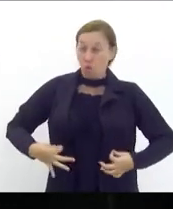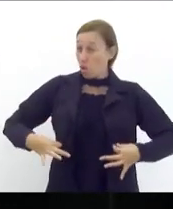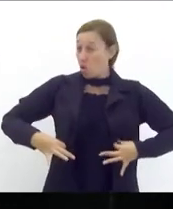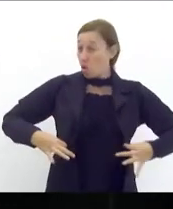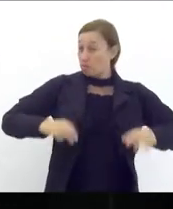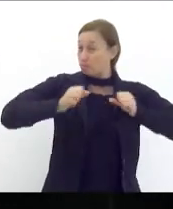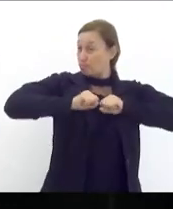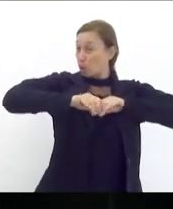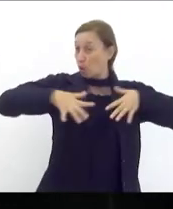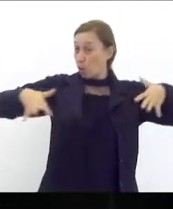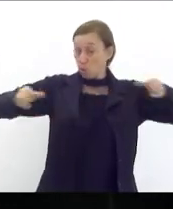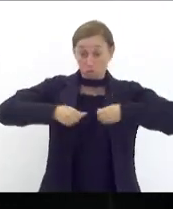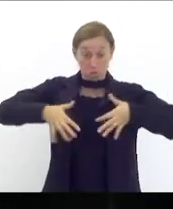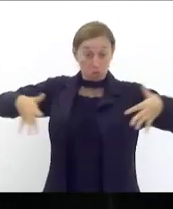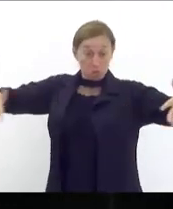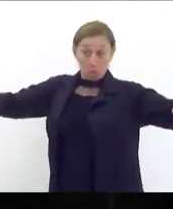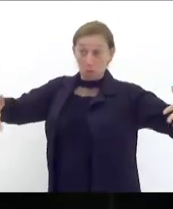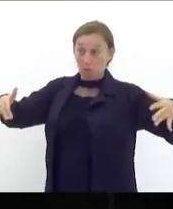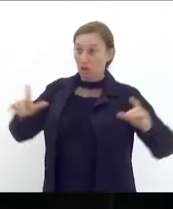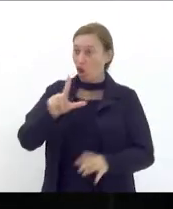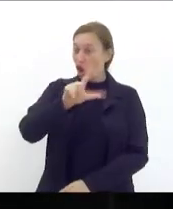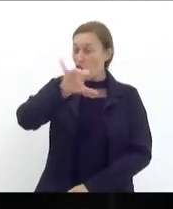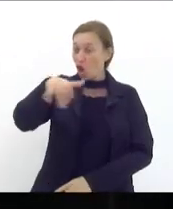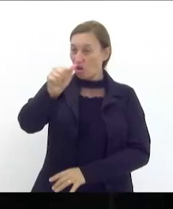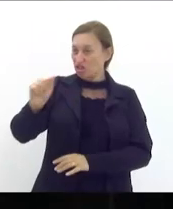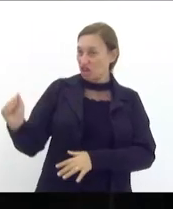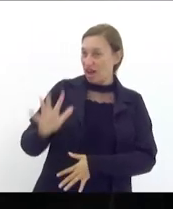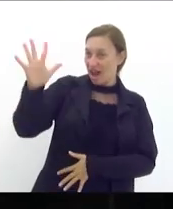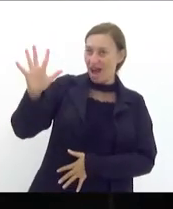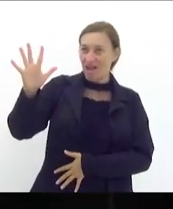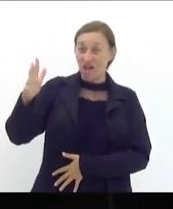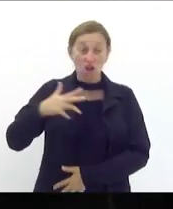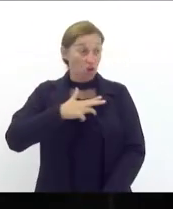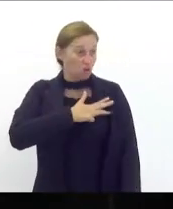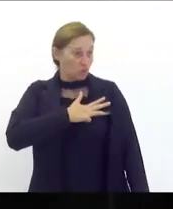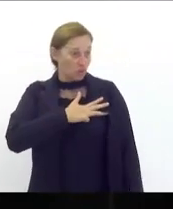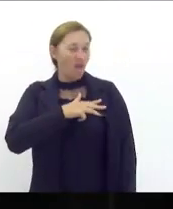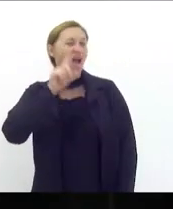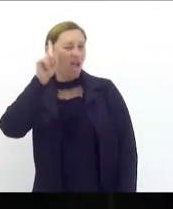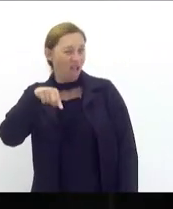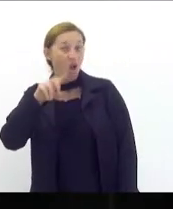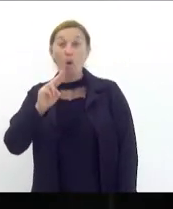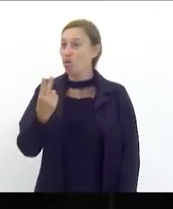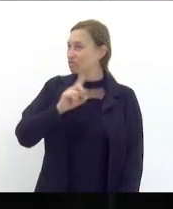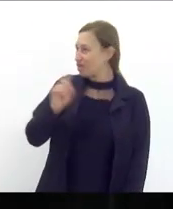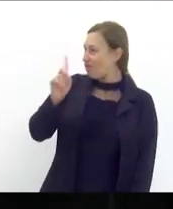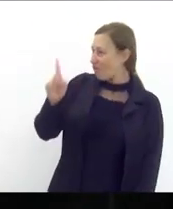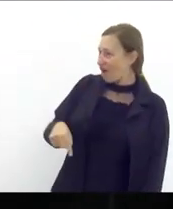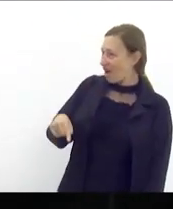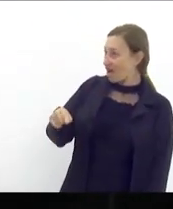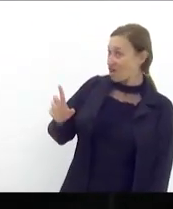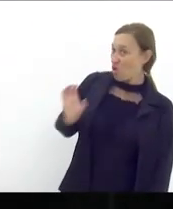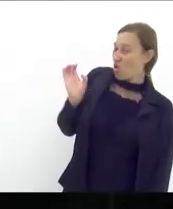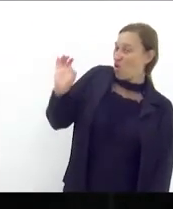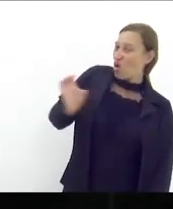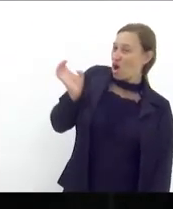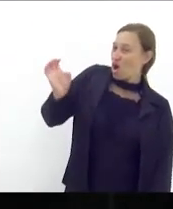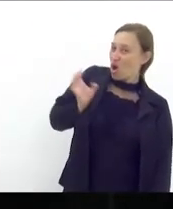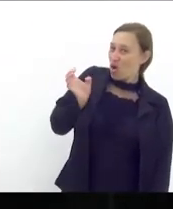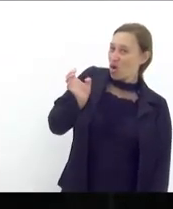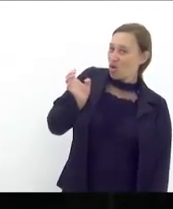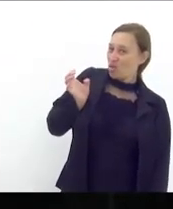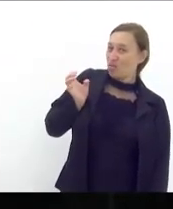que é loja de grife Lula é ou não é o maior burguês